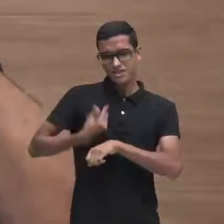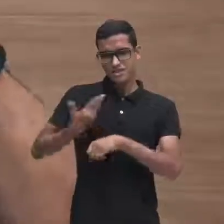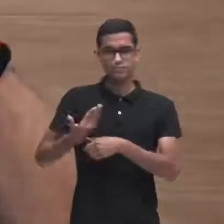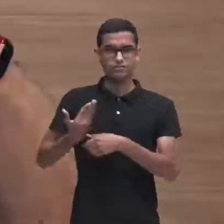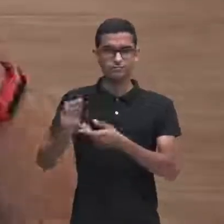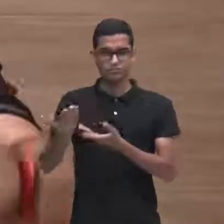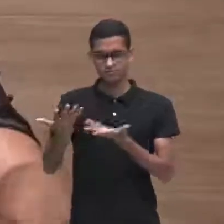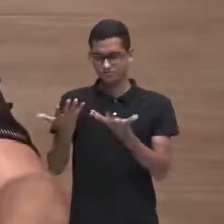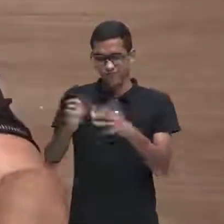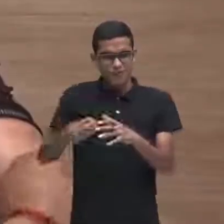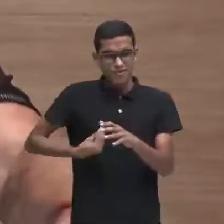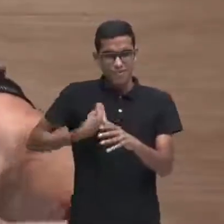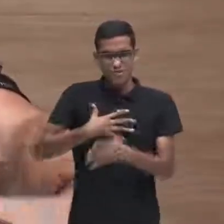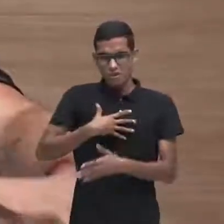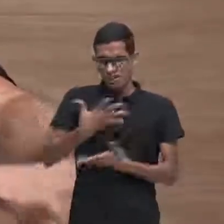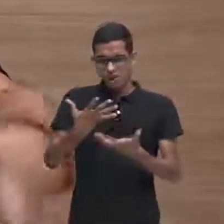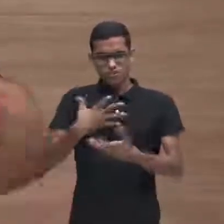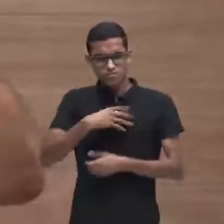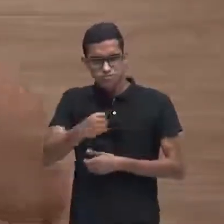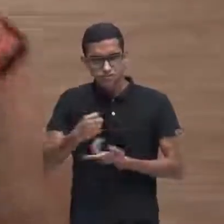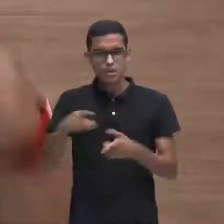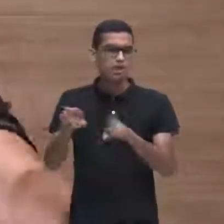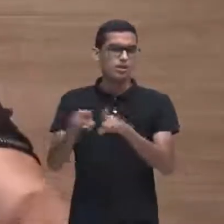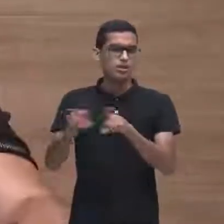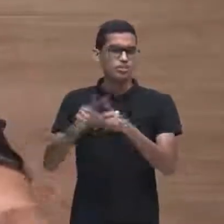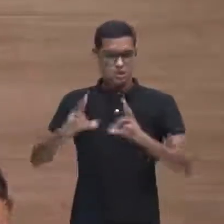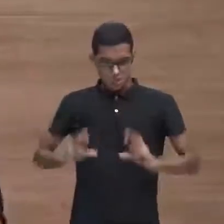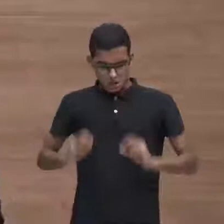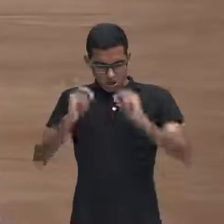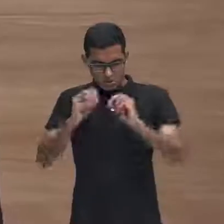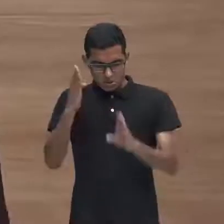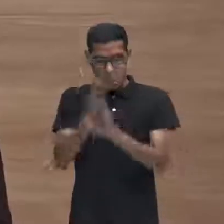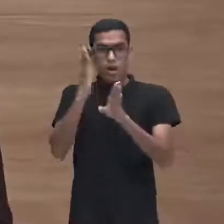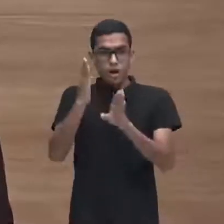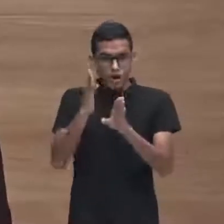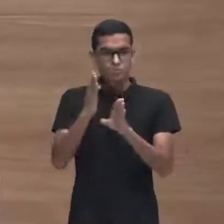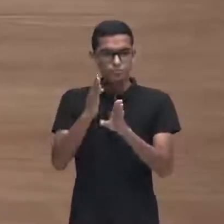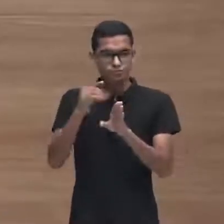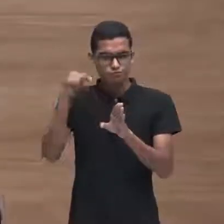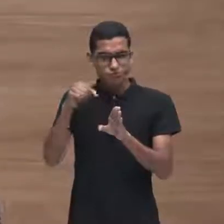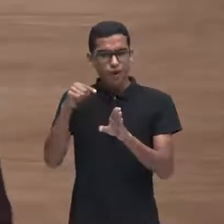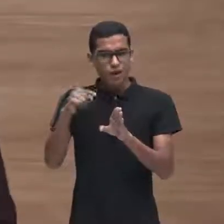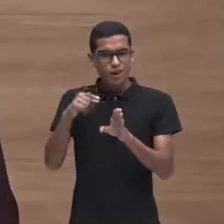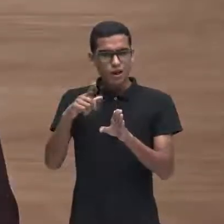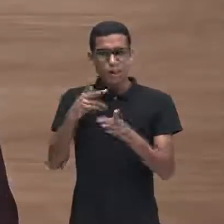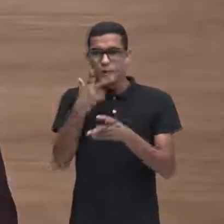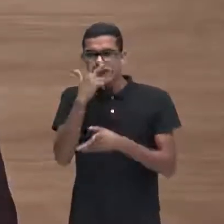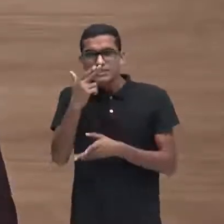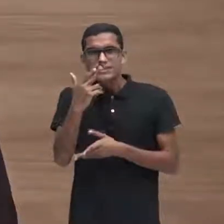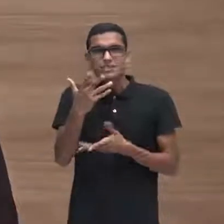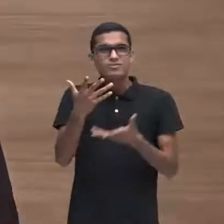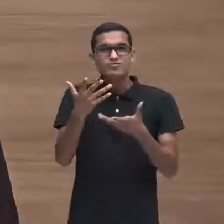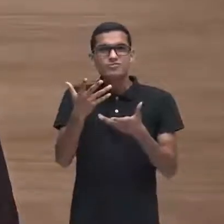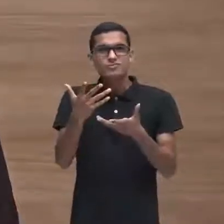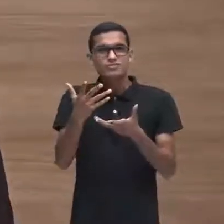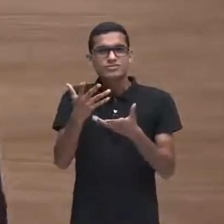que o diagnóstico de câncer era um, uma, uma sentença de morte.